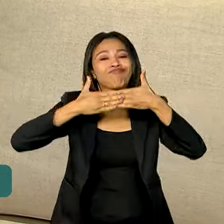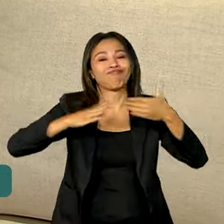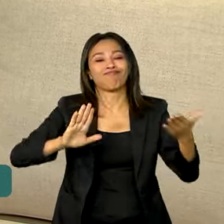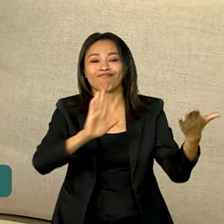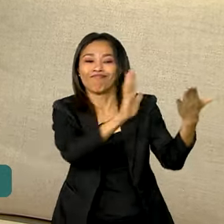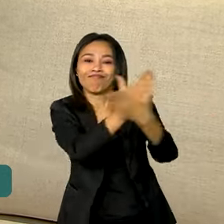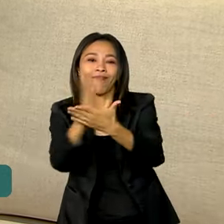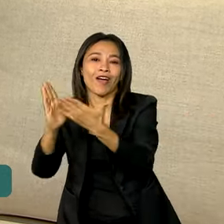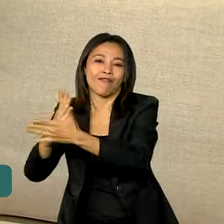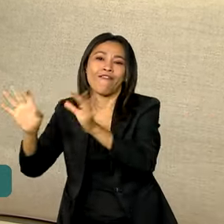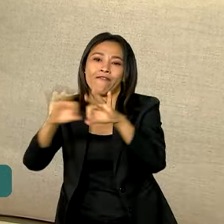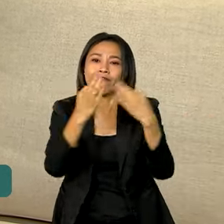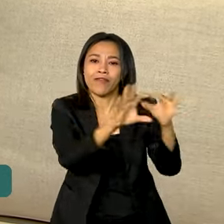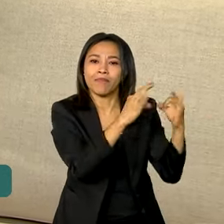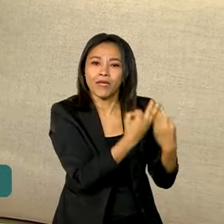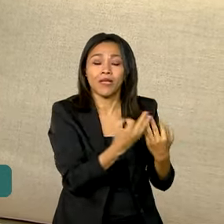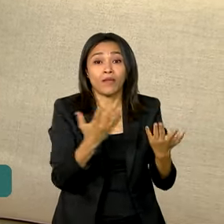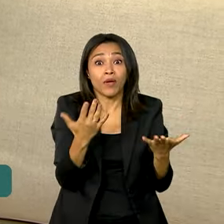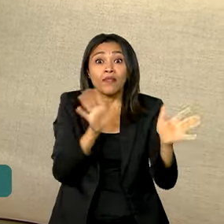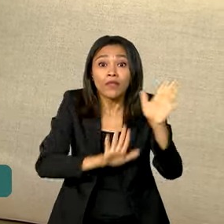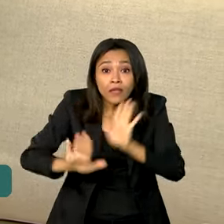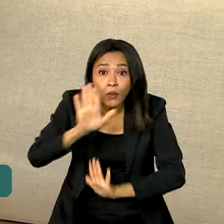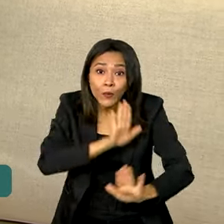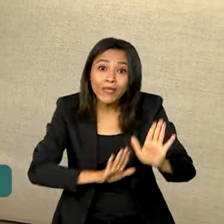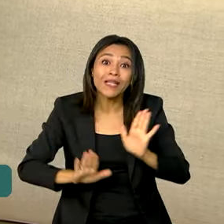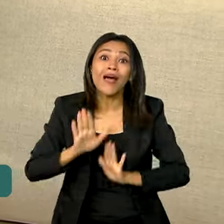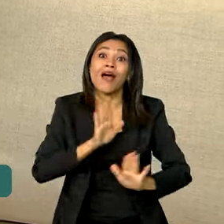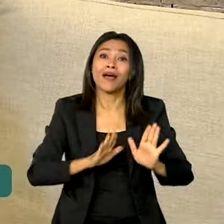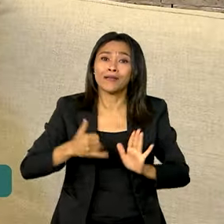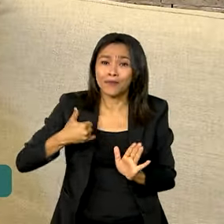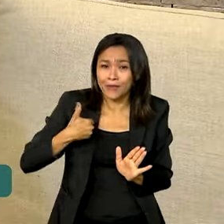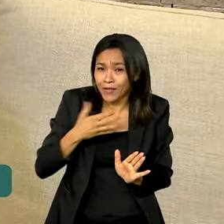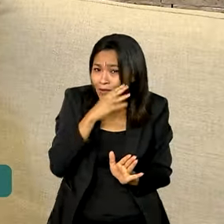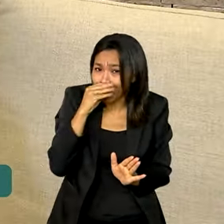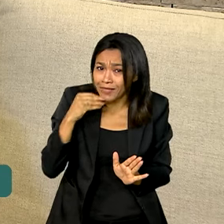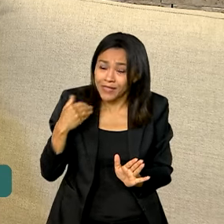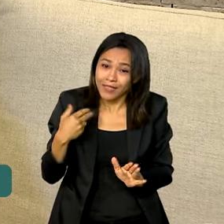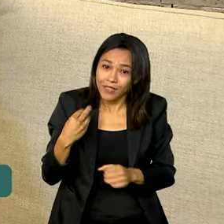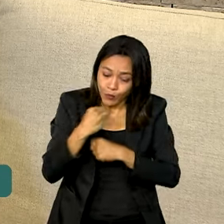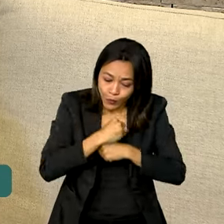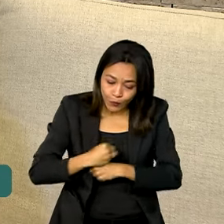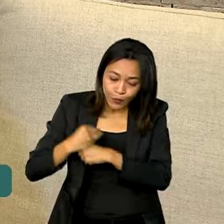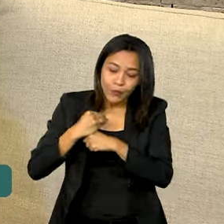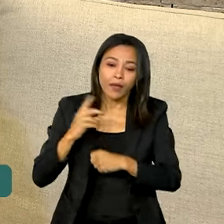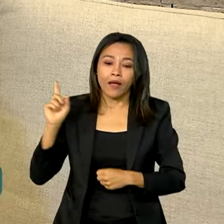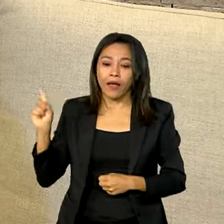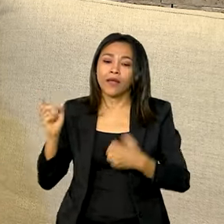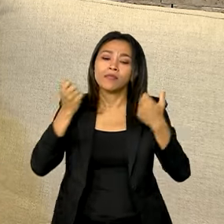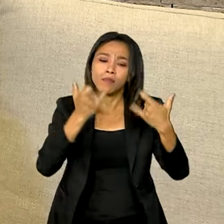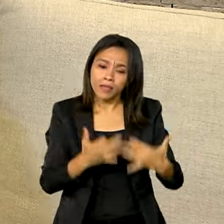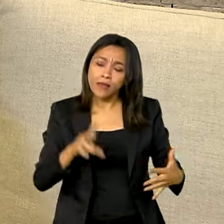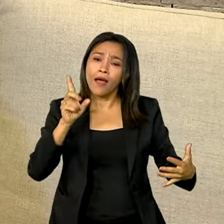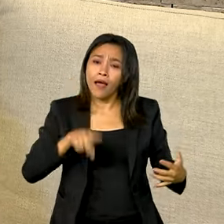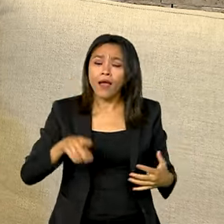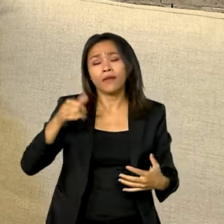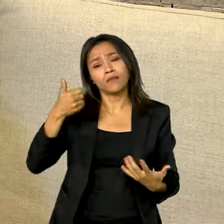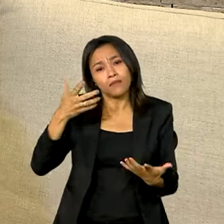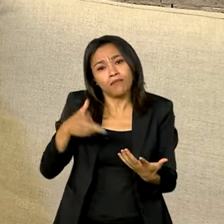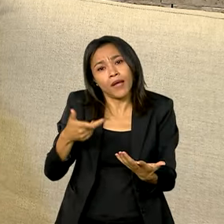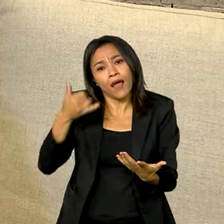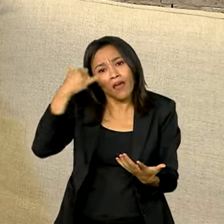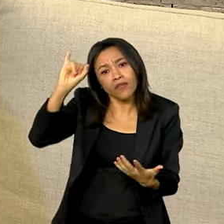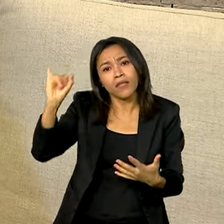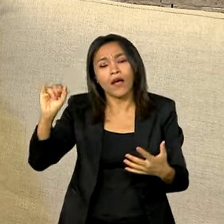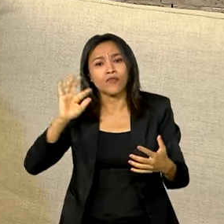percebe a importância dos cuidados íntimos nas primeiras fases da vida. Cria-se uma mentalidade de prevenção dentro de casa.